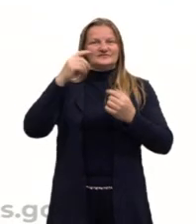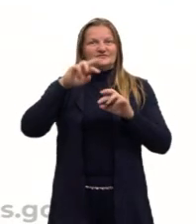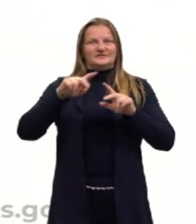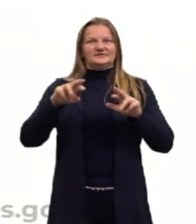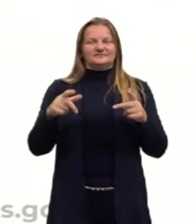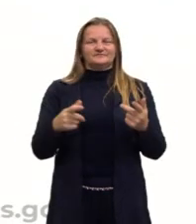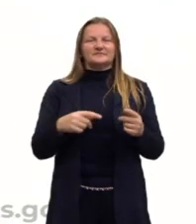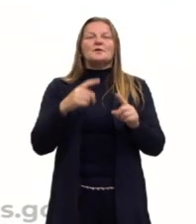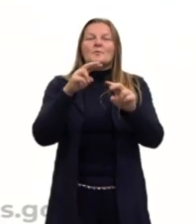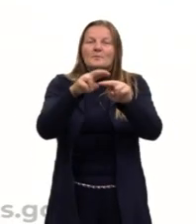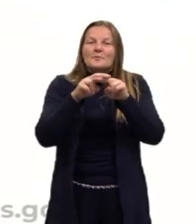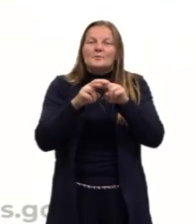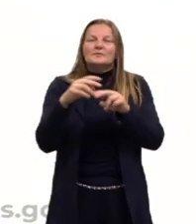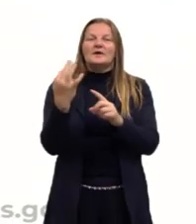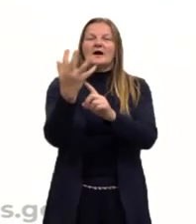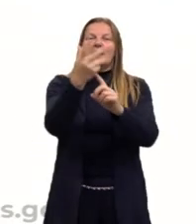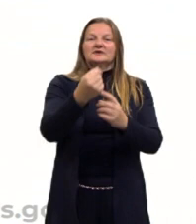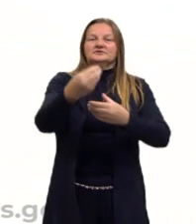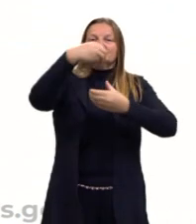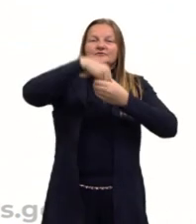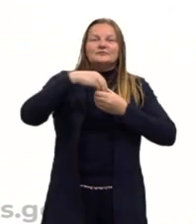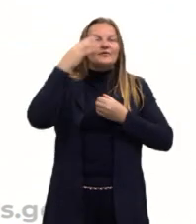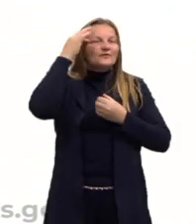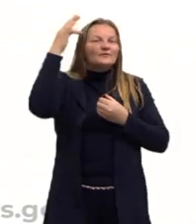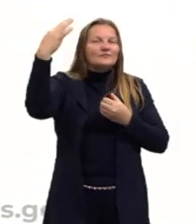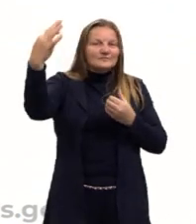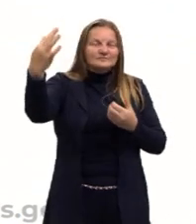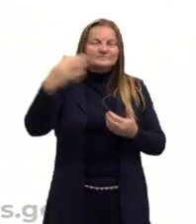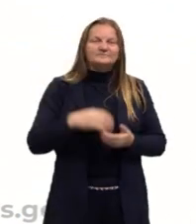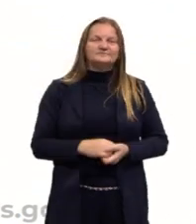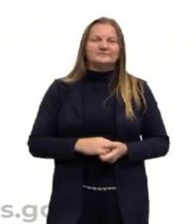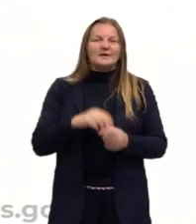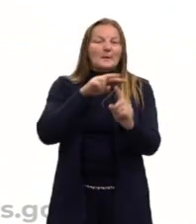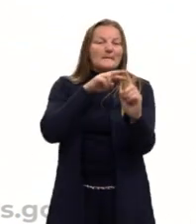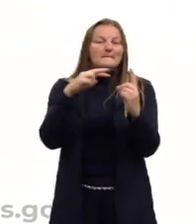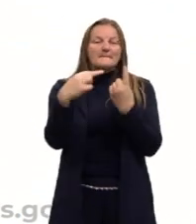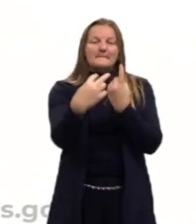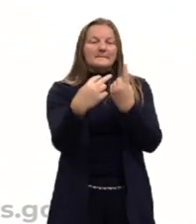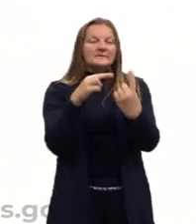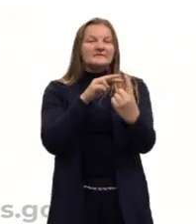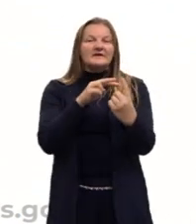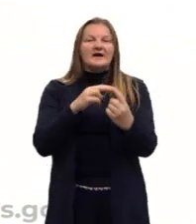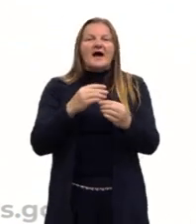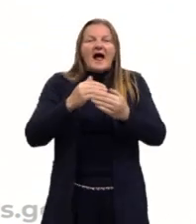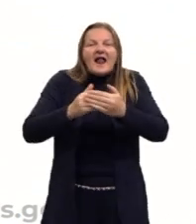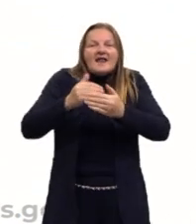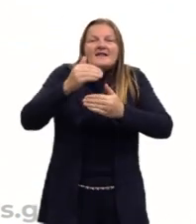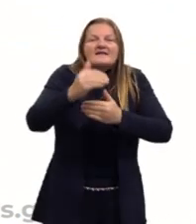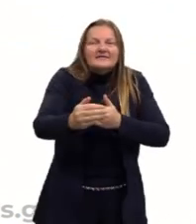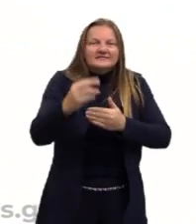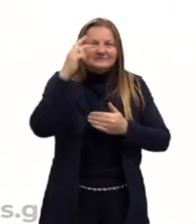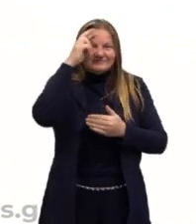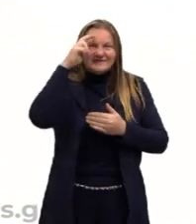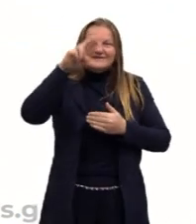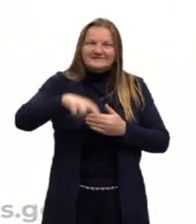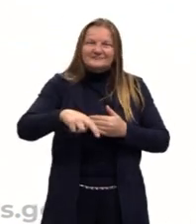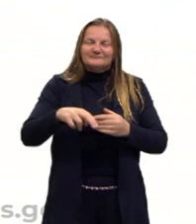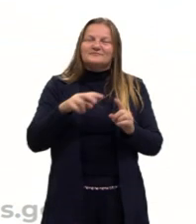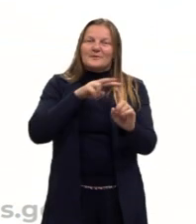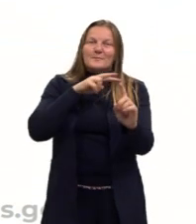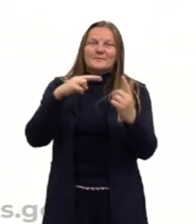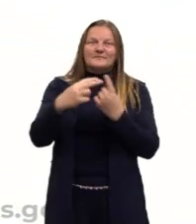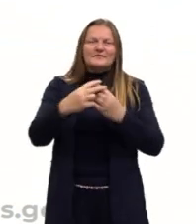perpassa a questão da arte na filosofia. É um outro olhar, além da razão, e uma perspectiva de